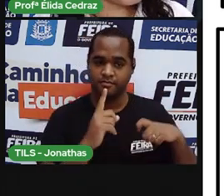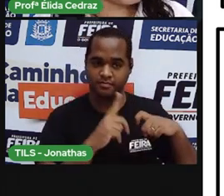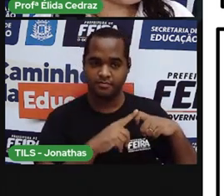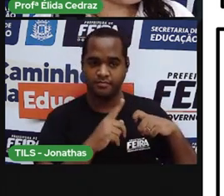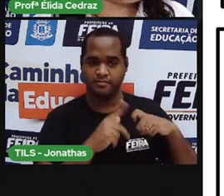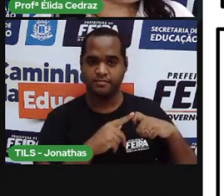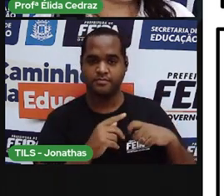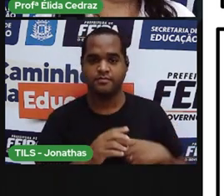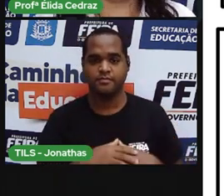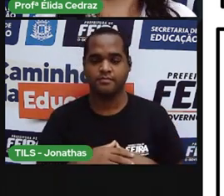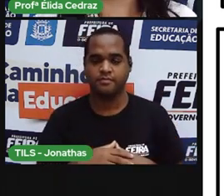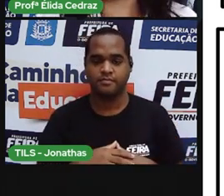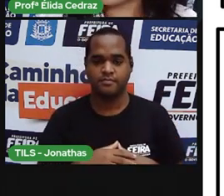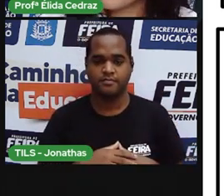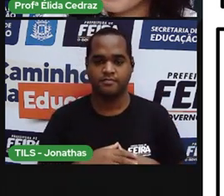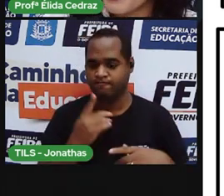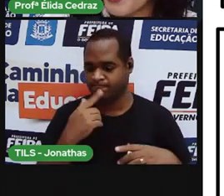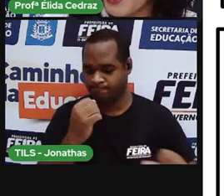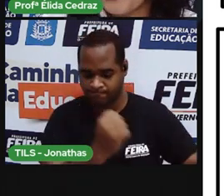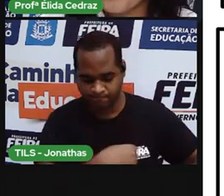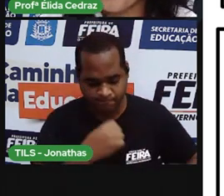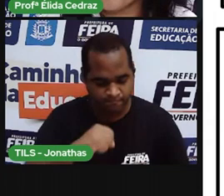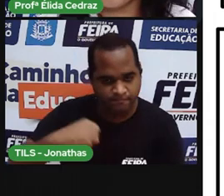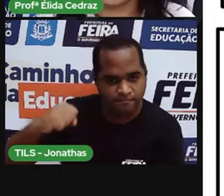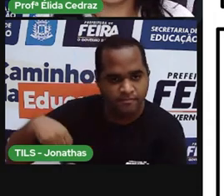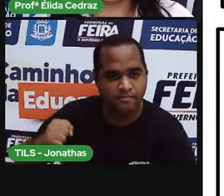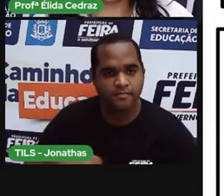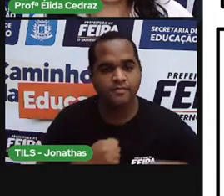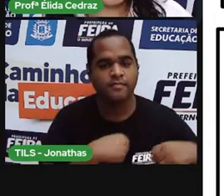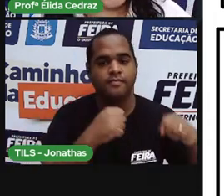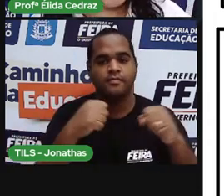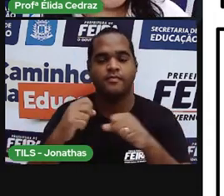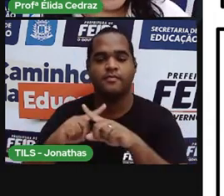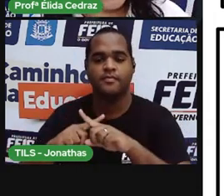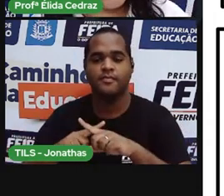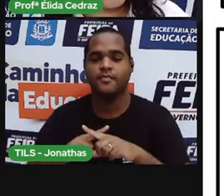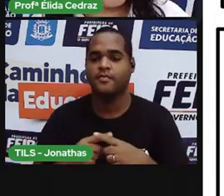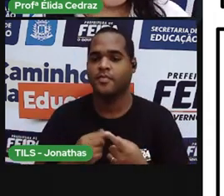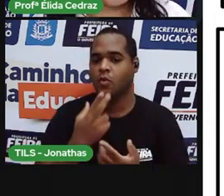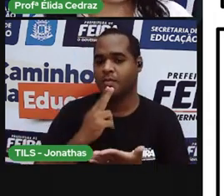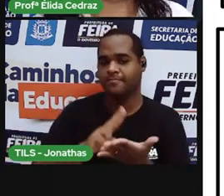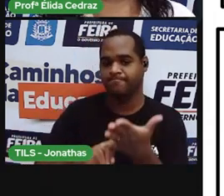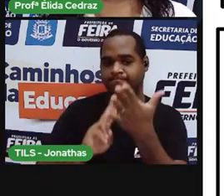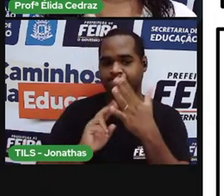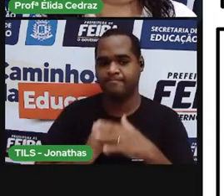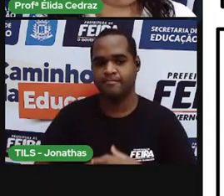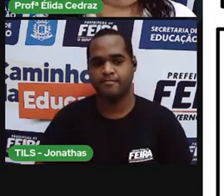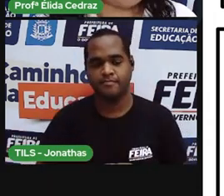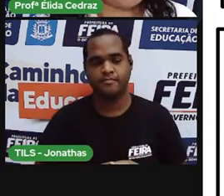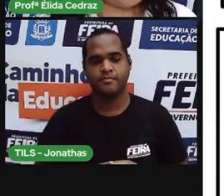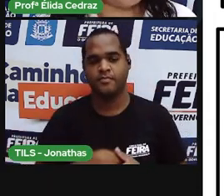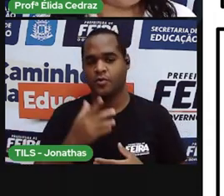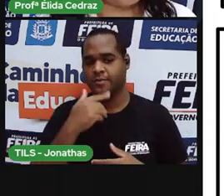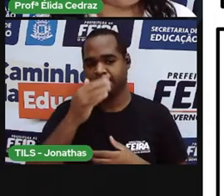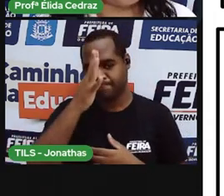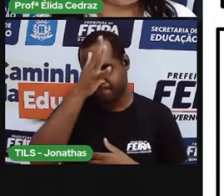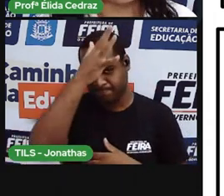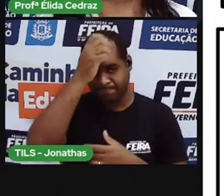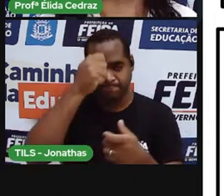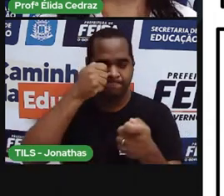Médico, faxineiro, carteiro e o bom vende.